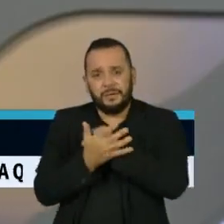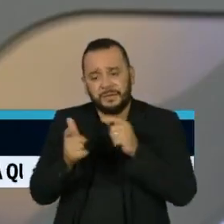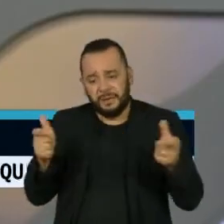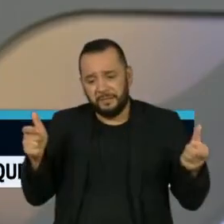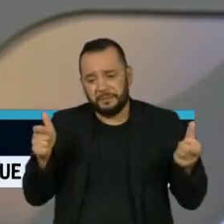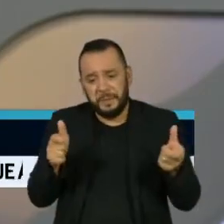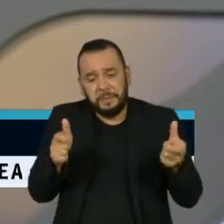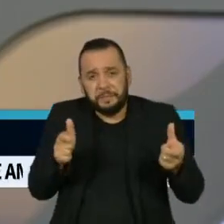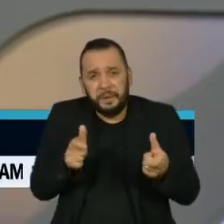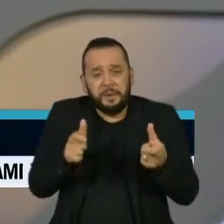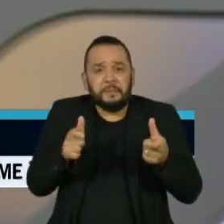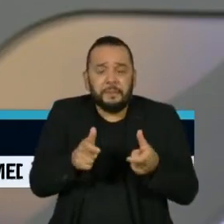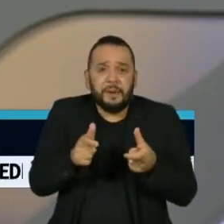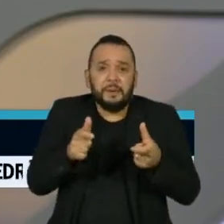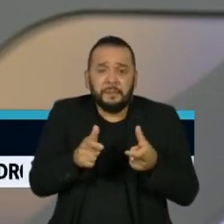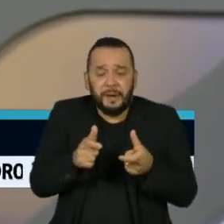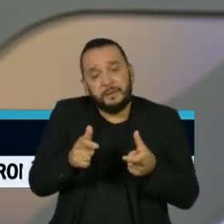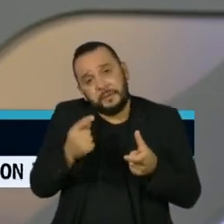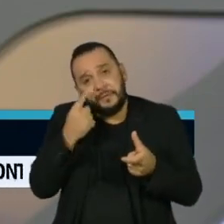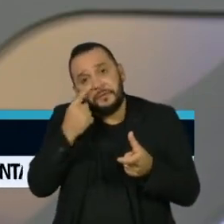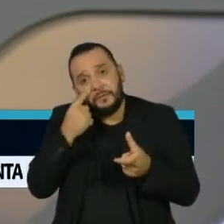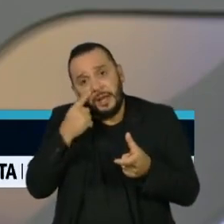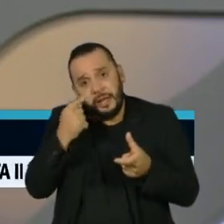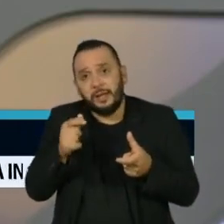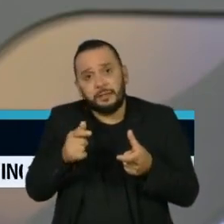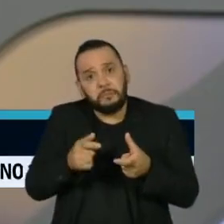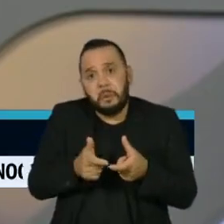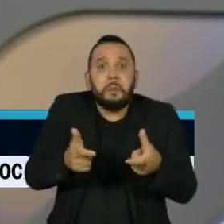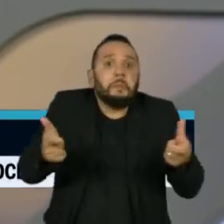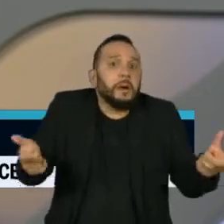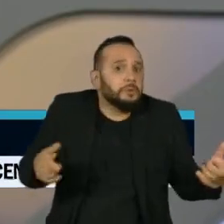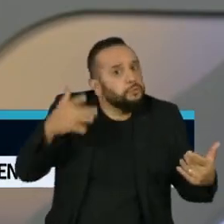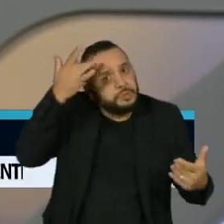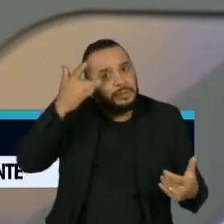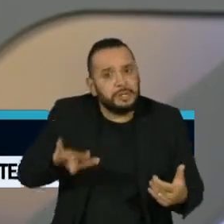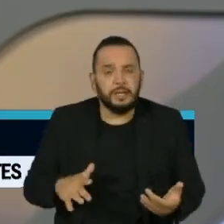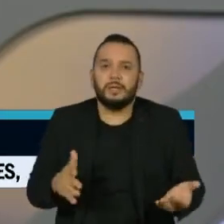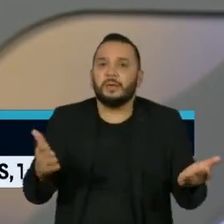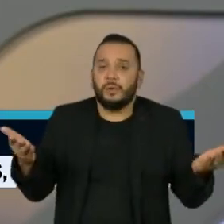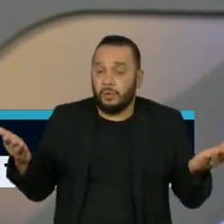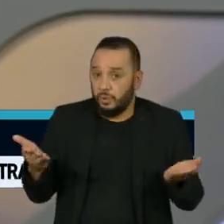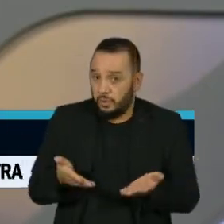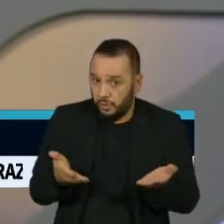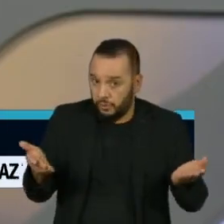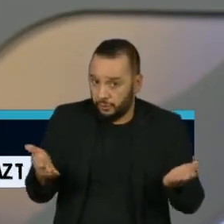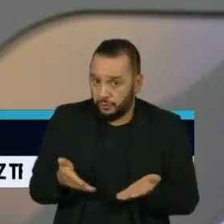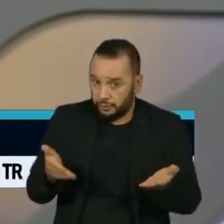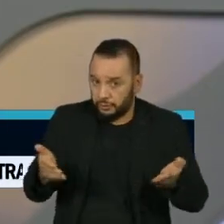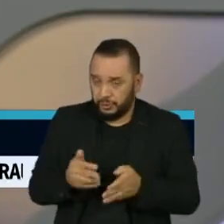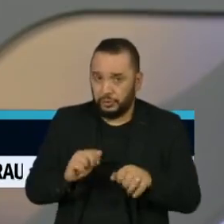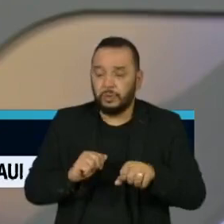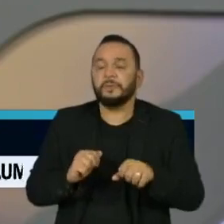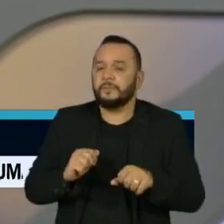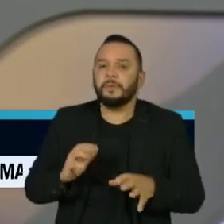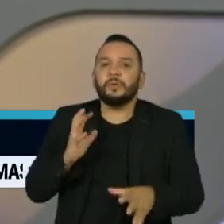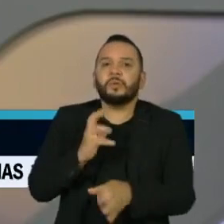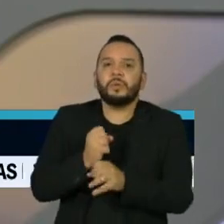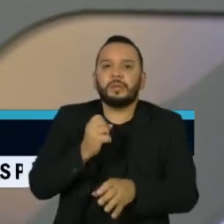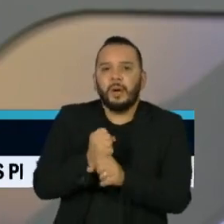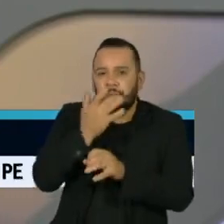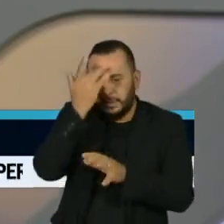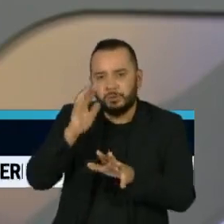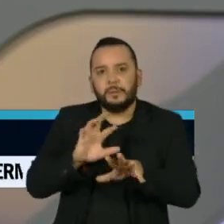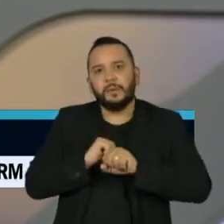o final dessa queda. Os números hoje são exatamente os números que nós observamos em setembro de